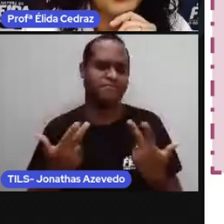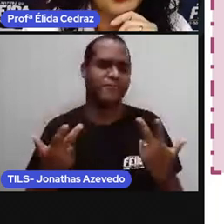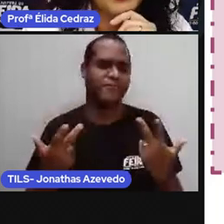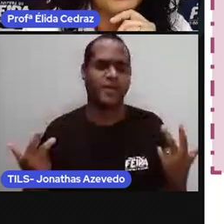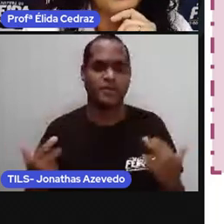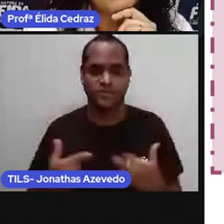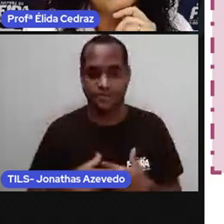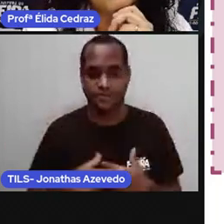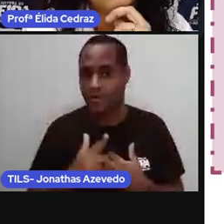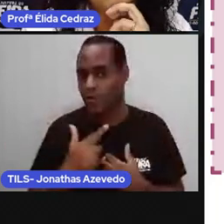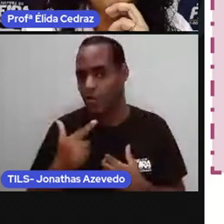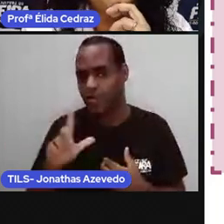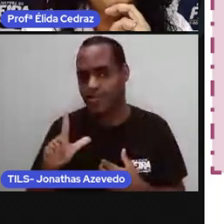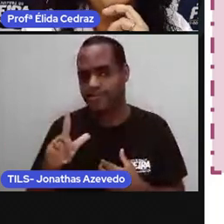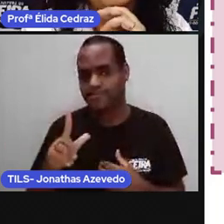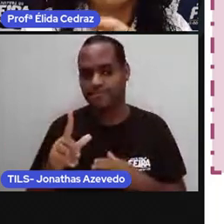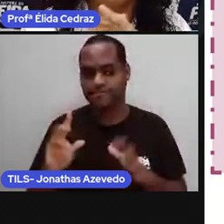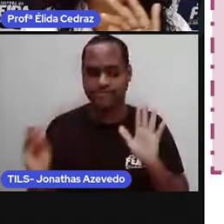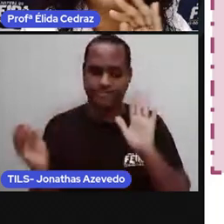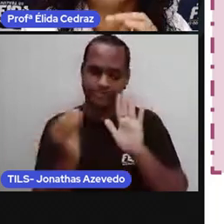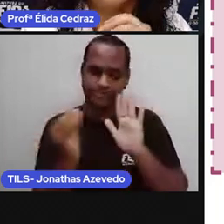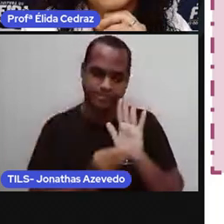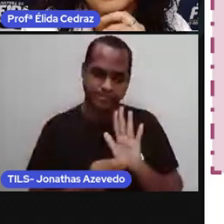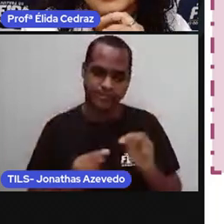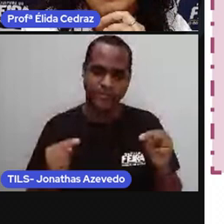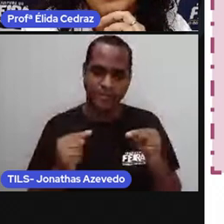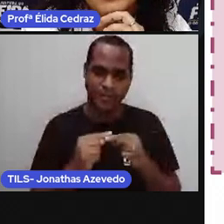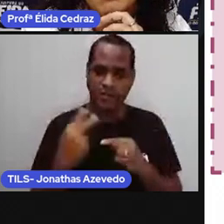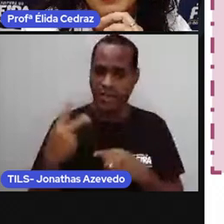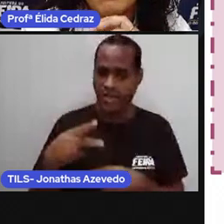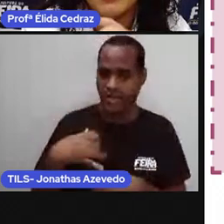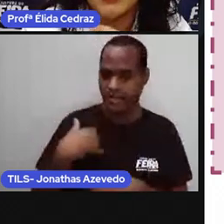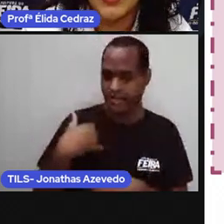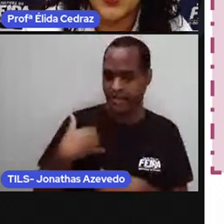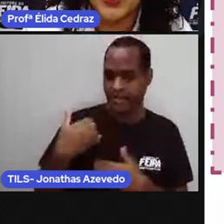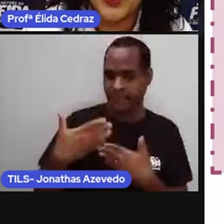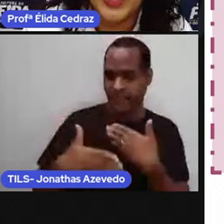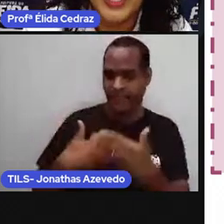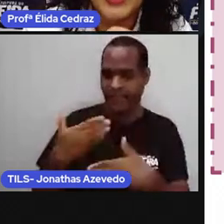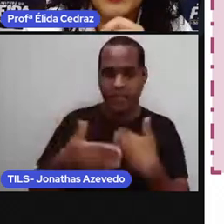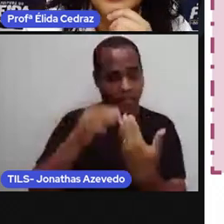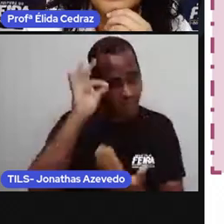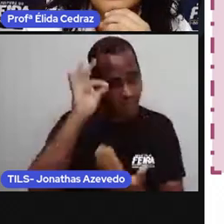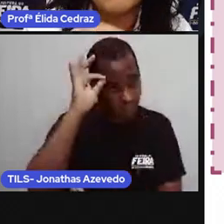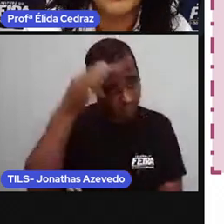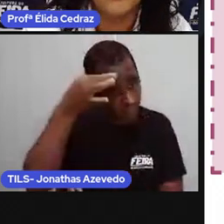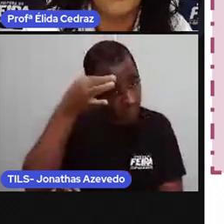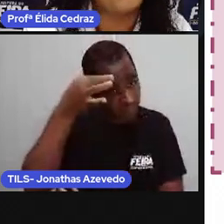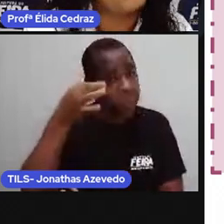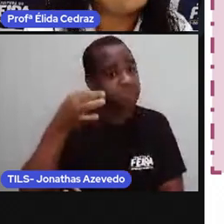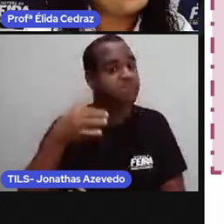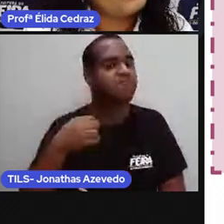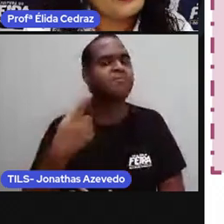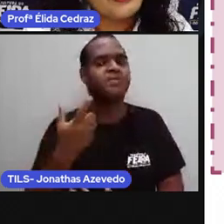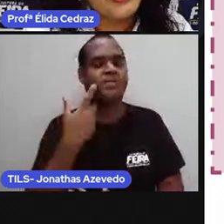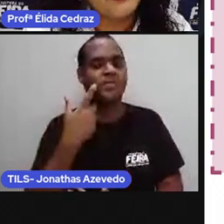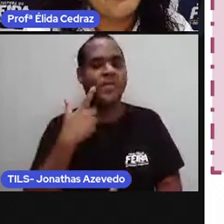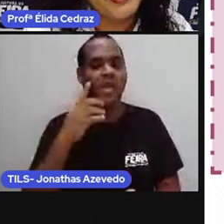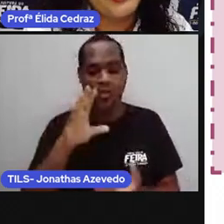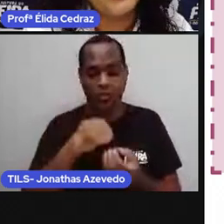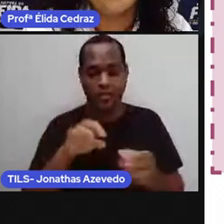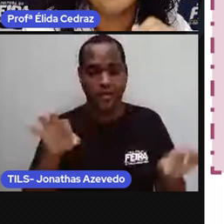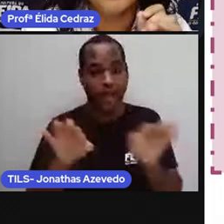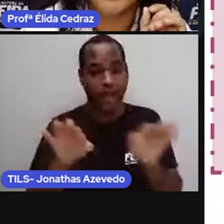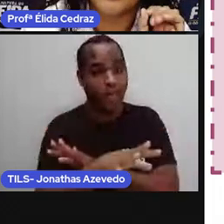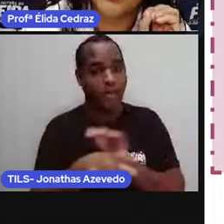que foi registrada ali foi uma vida adulta que se aproximava. quando Carolina concluiu o ensino